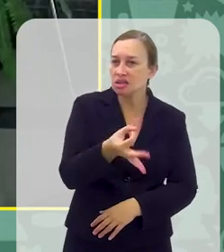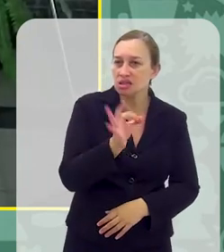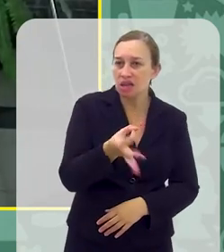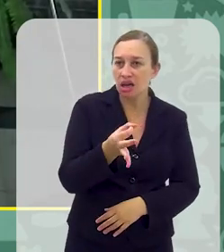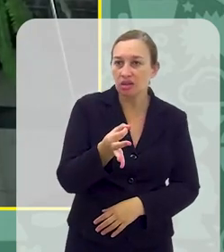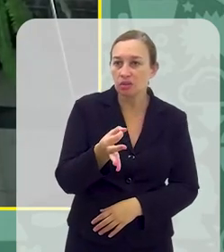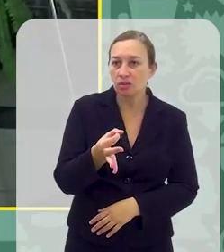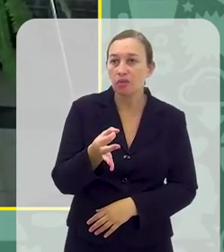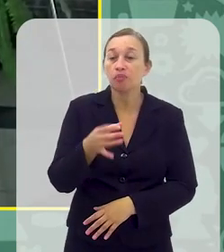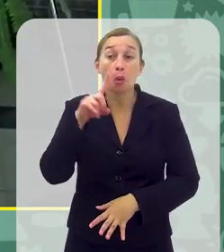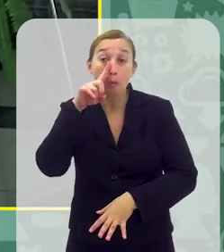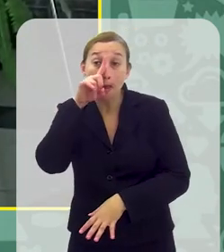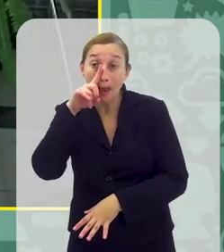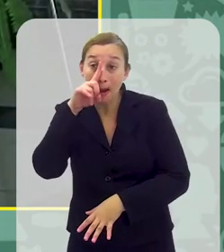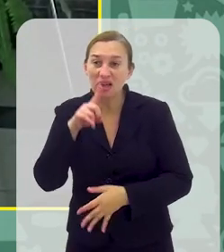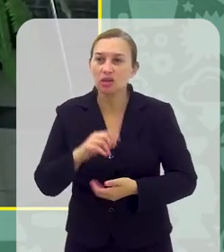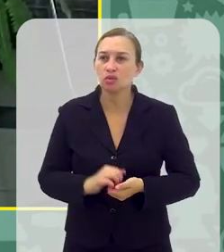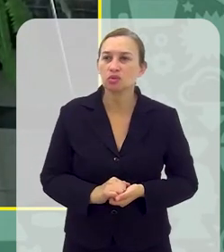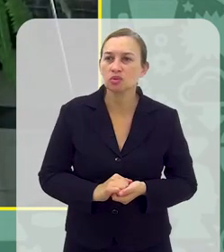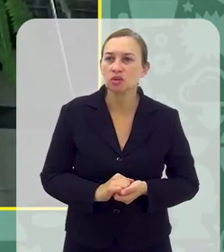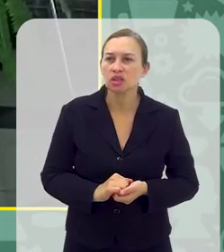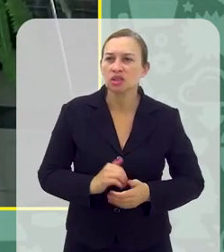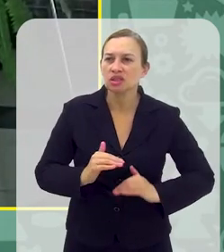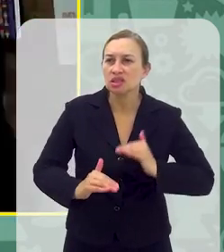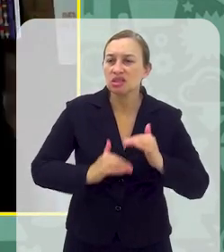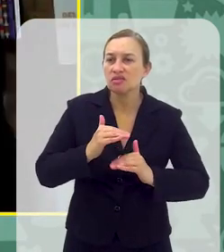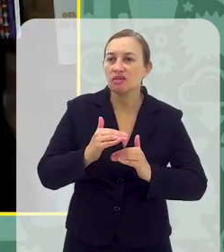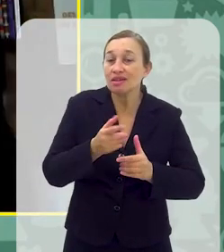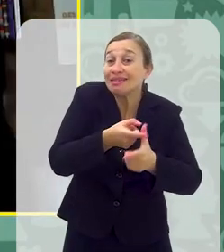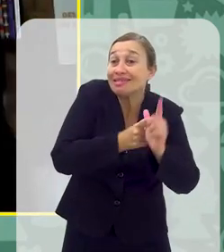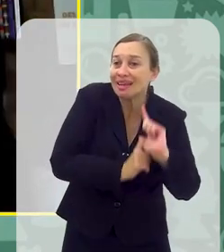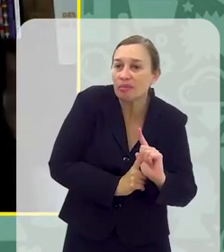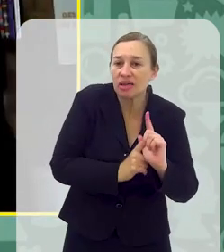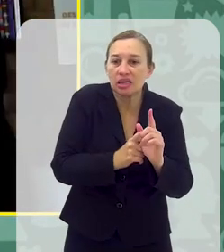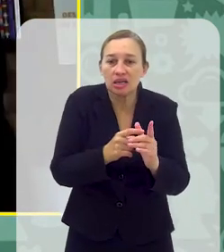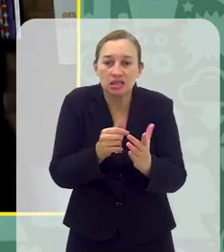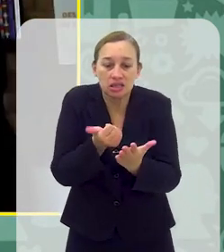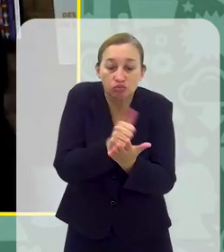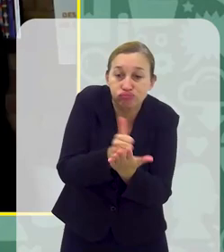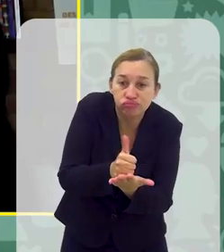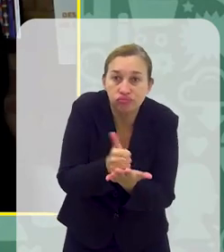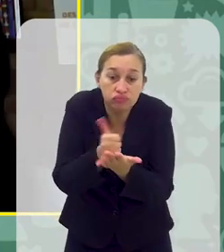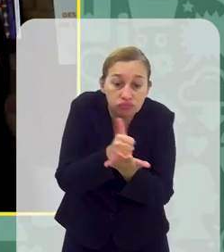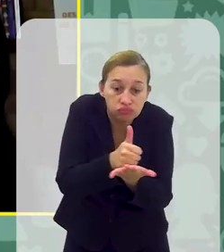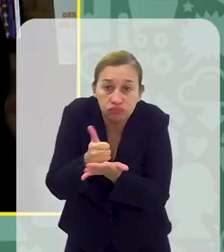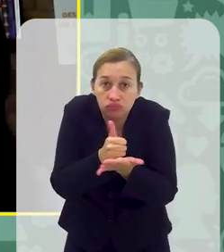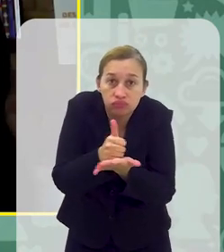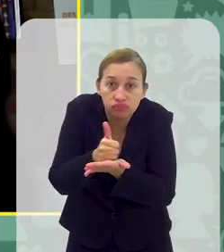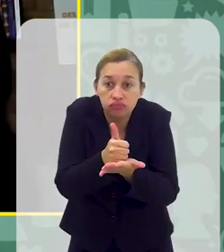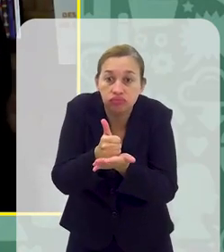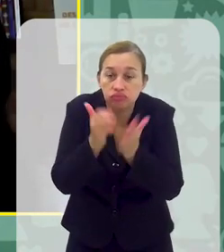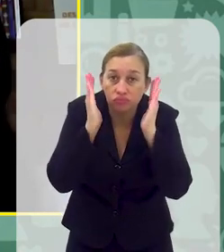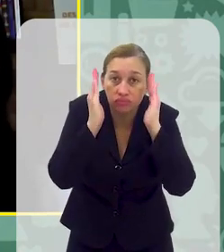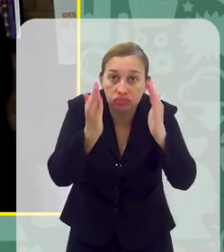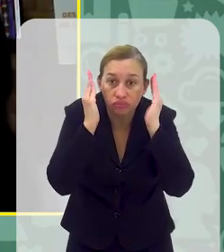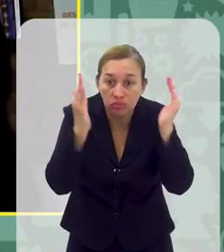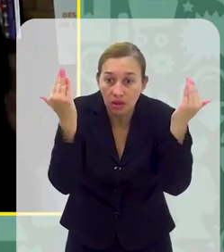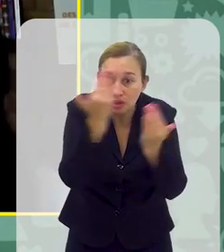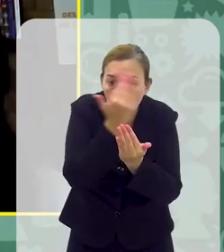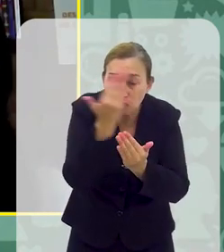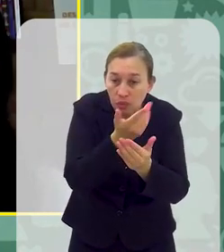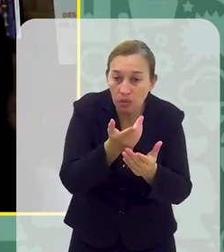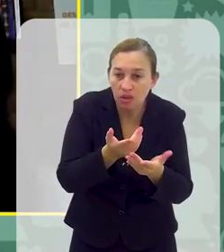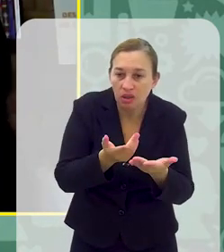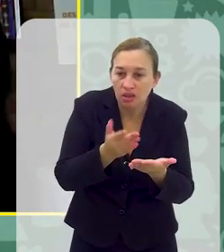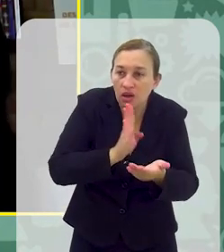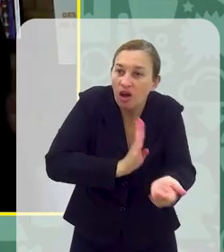claro, o risco por si só De se desenvolver uma dependência eletrônica A dependência da internet A dependência de